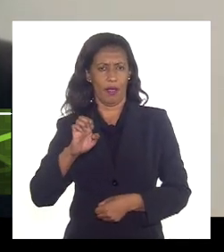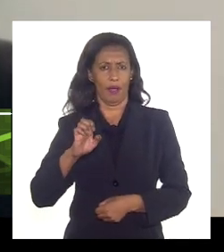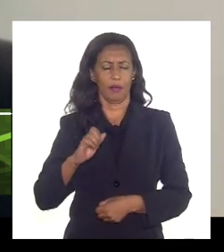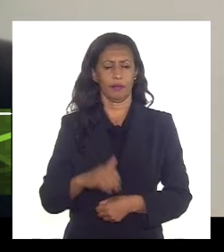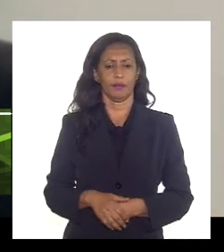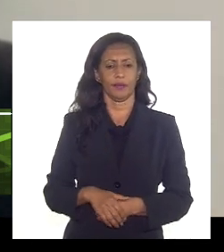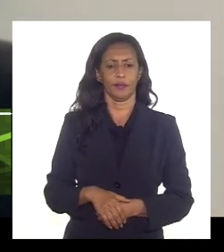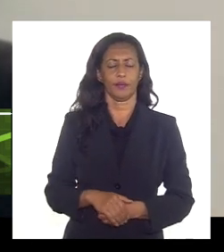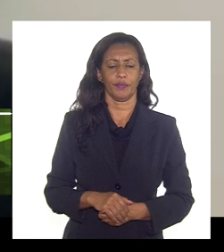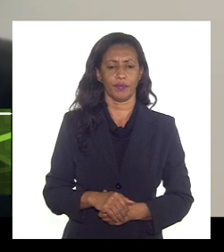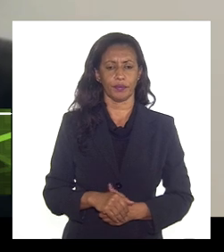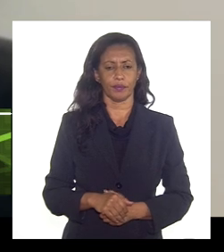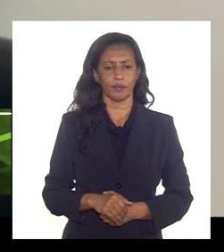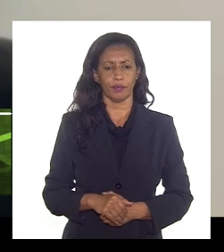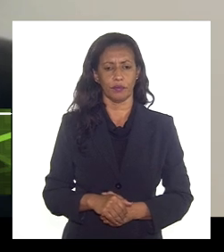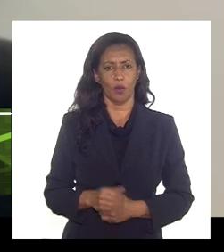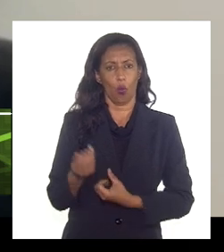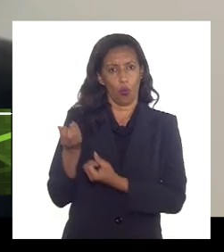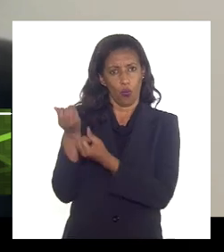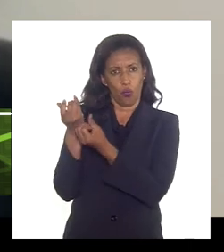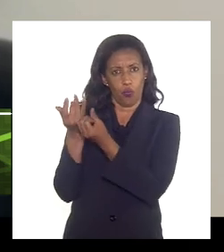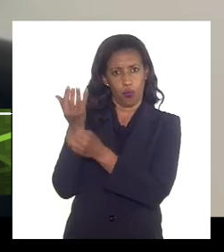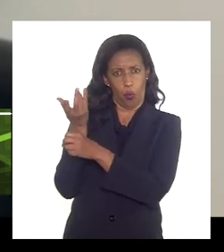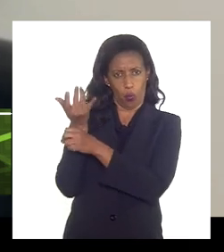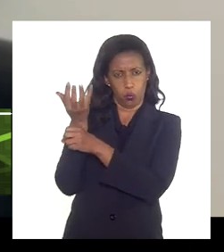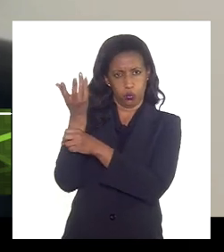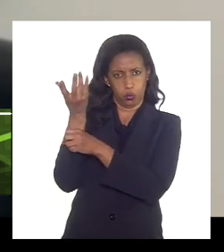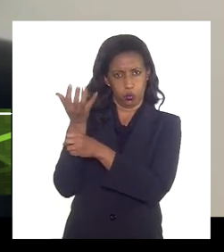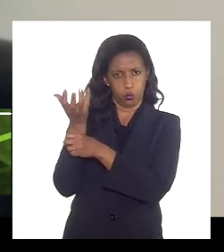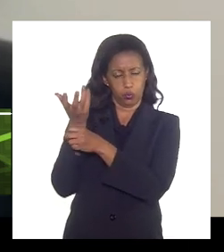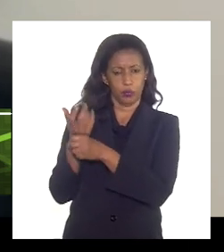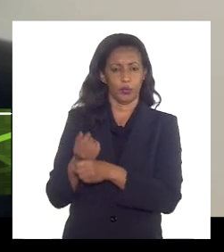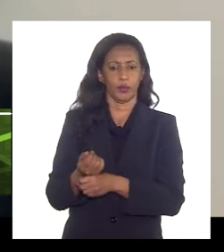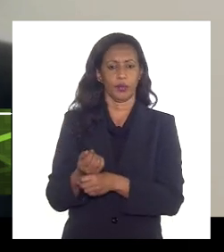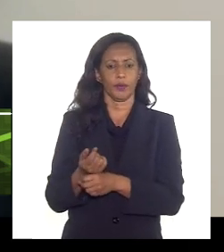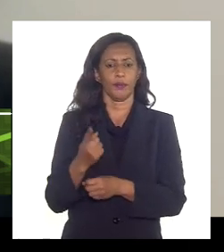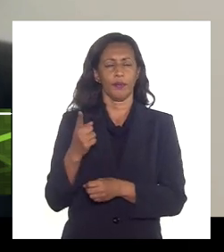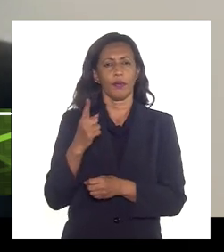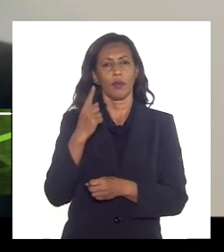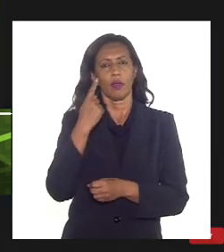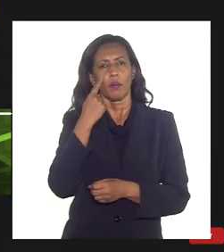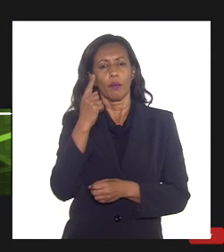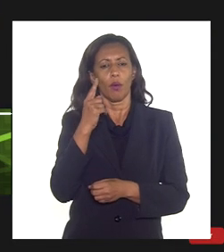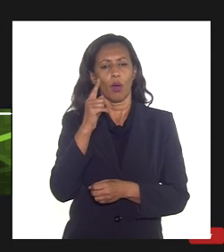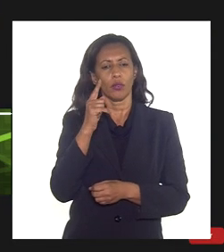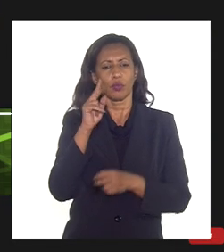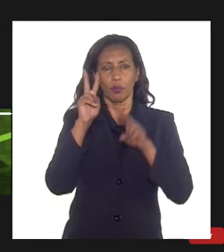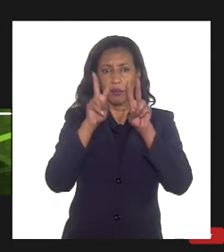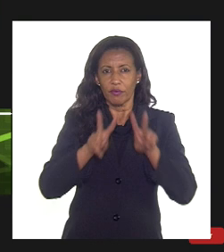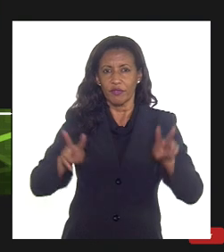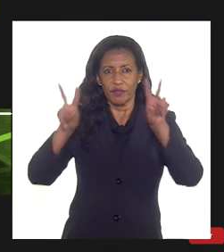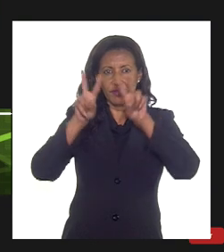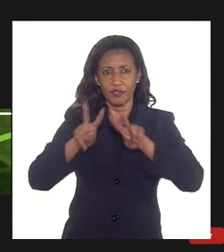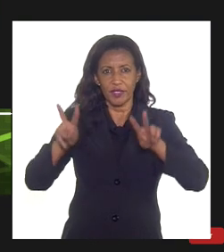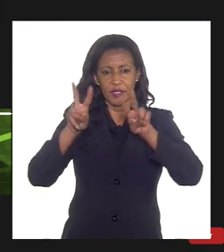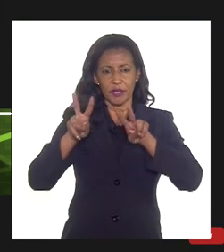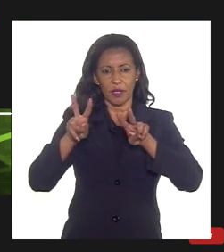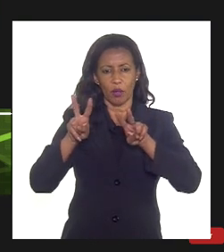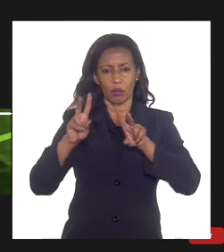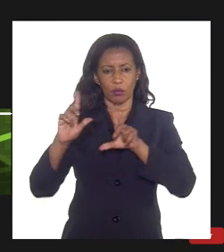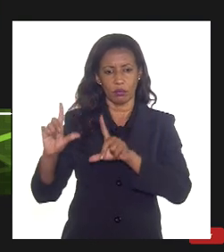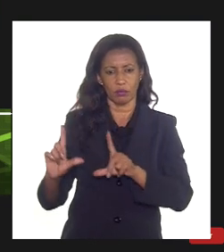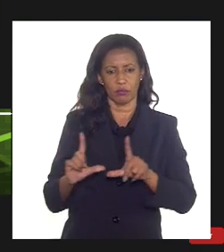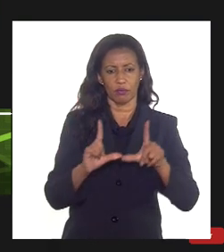instalada a tocha. E aqui nessa figura eu apresento uma visão geral do empreendimento. Nessa foto à esquerda,